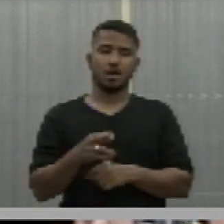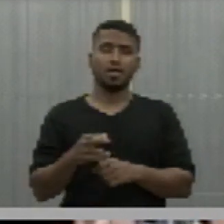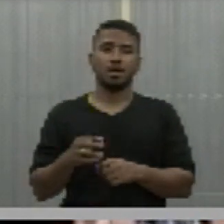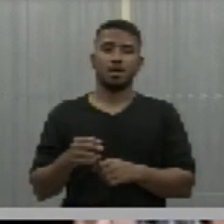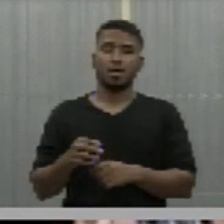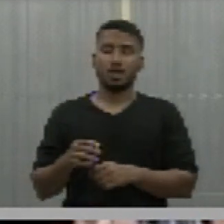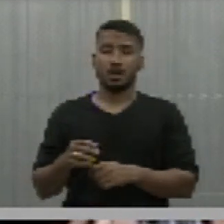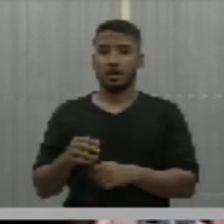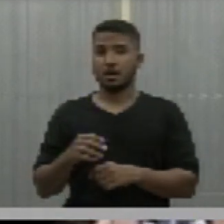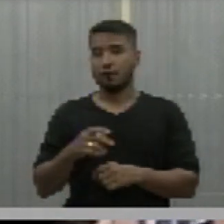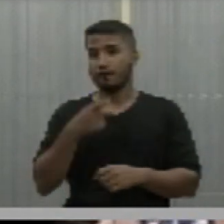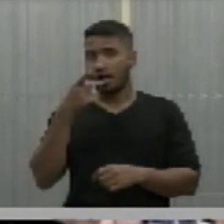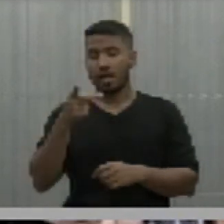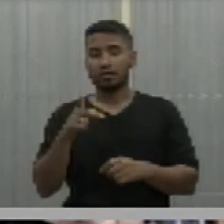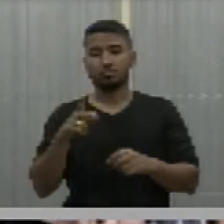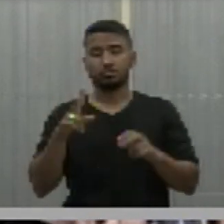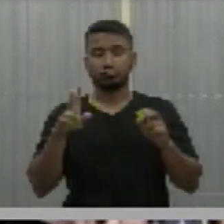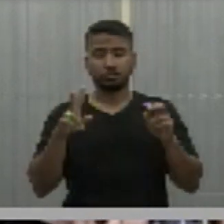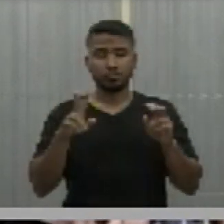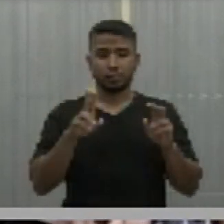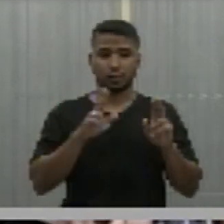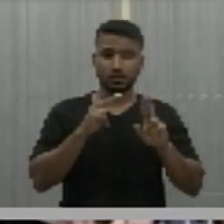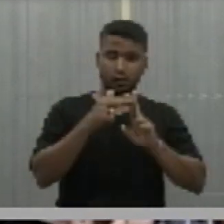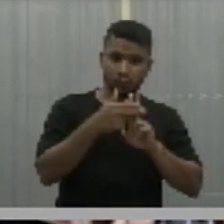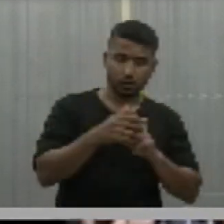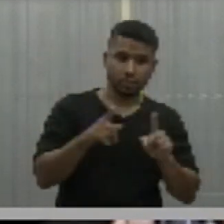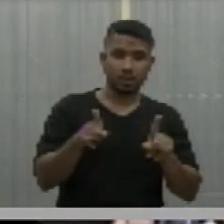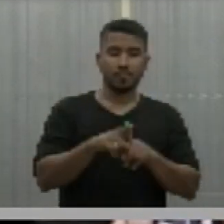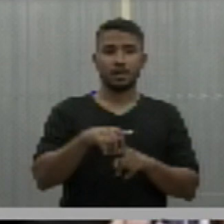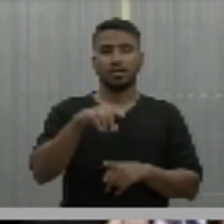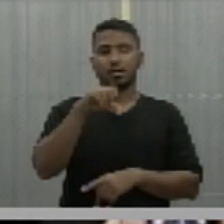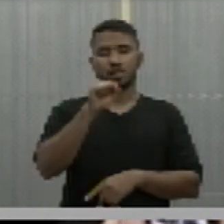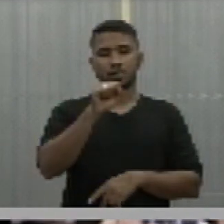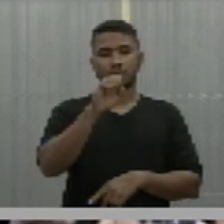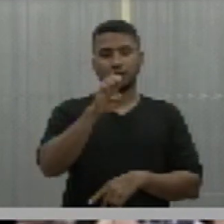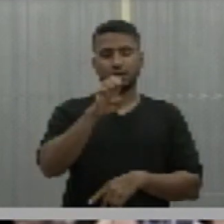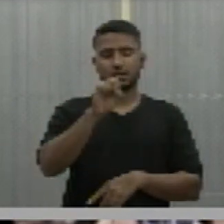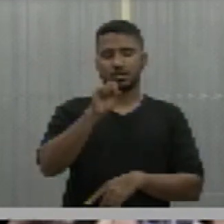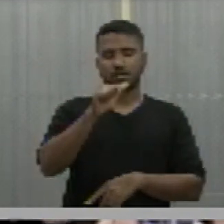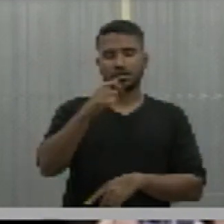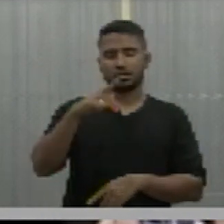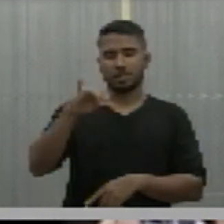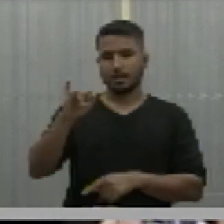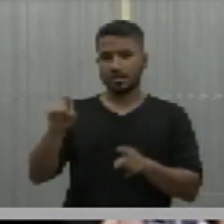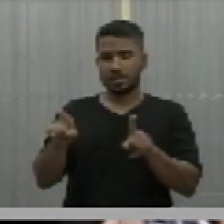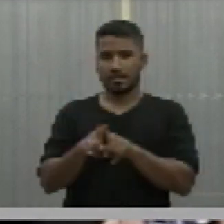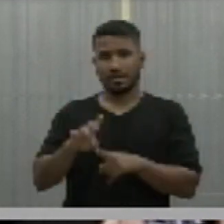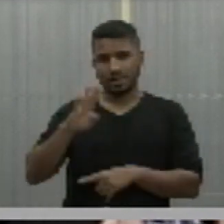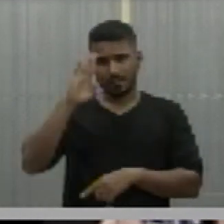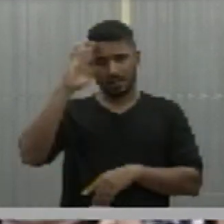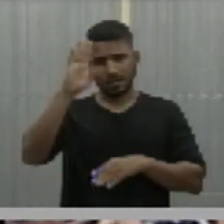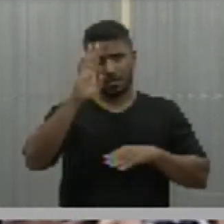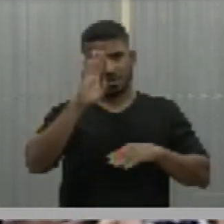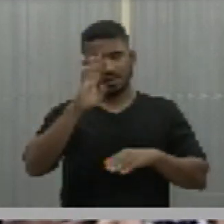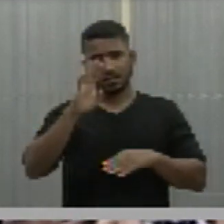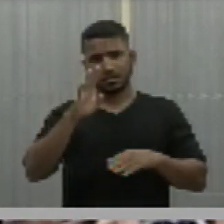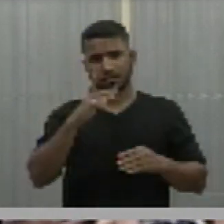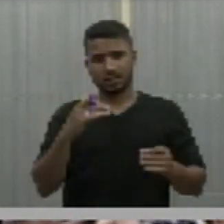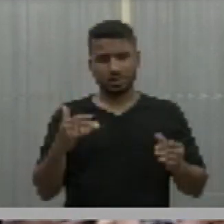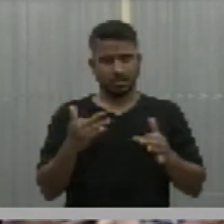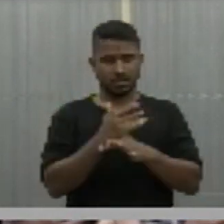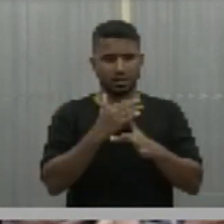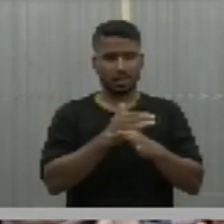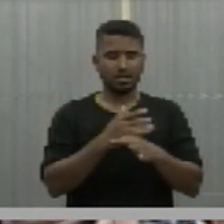de saúde do Piauí, tanto da SESAP, quanto das principais cidades do nosso Estado, que são gestores